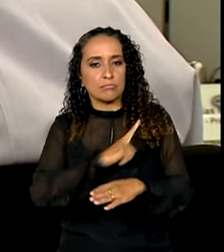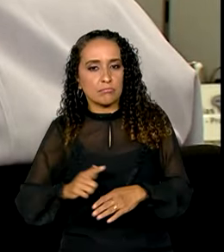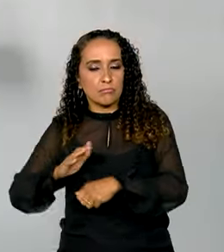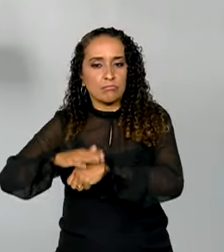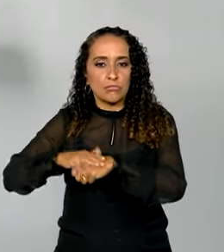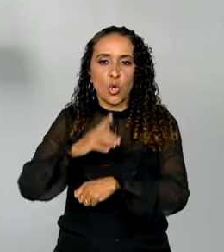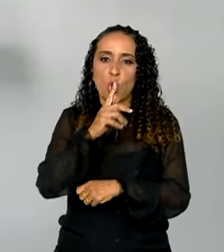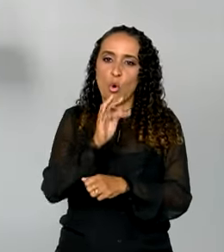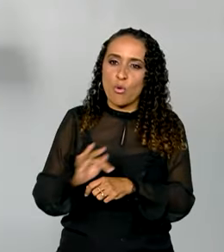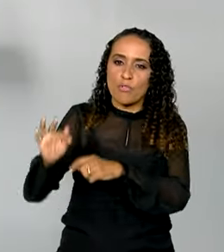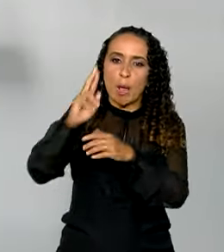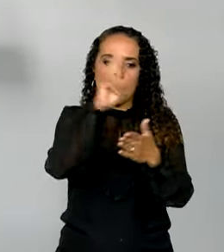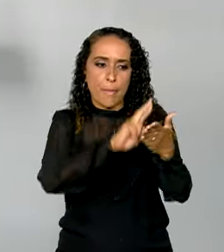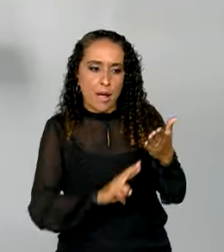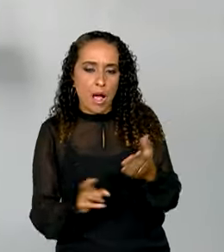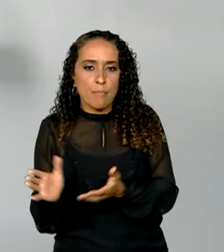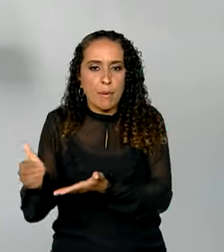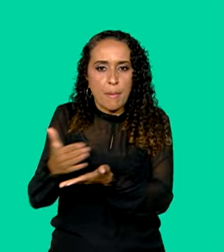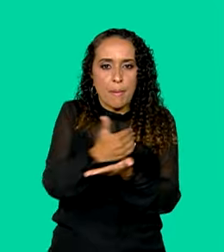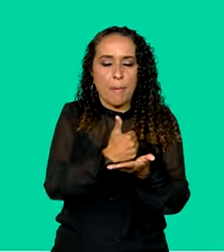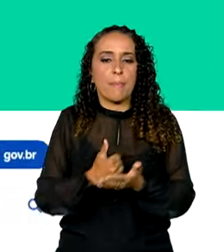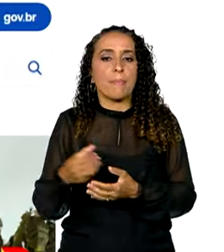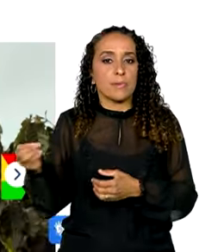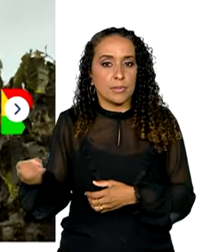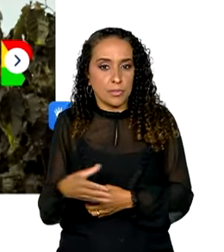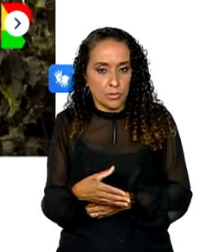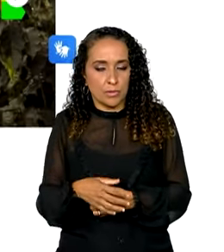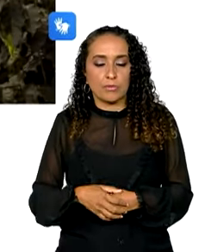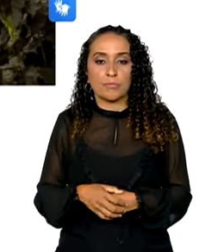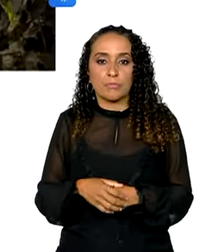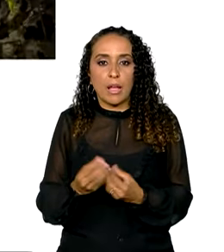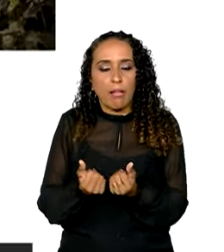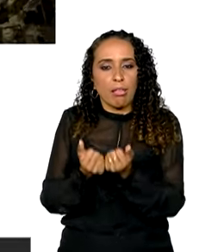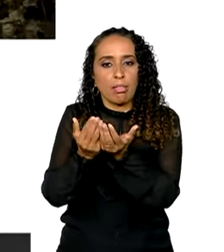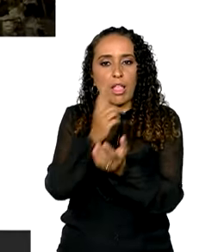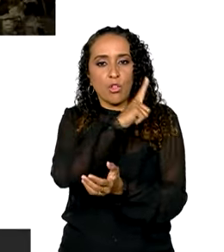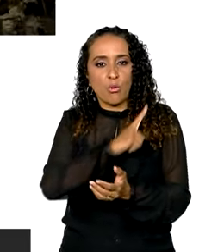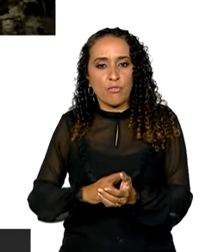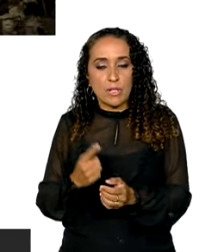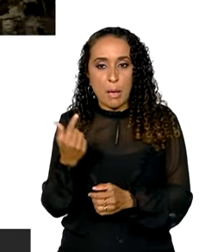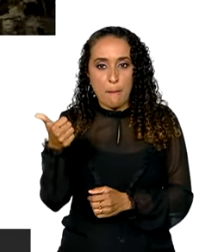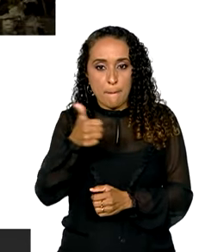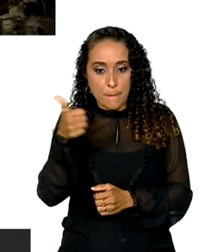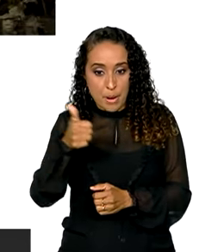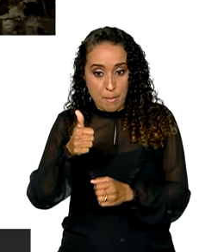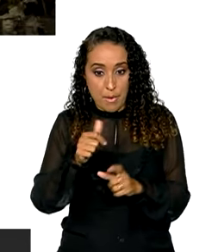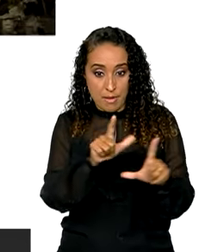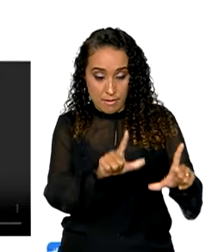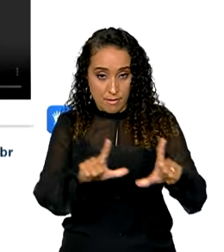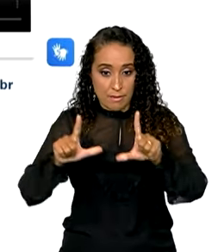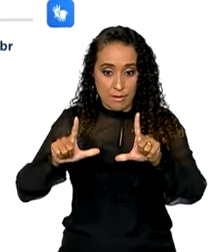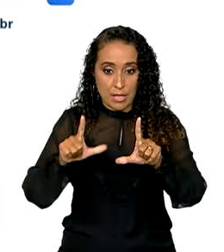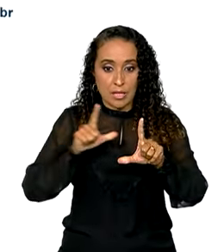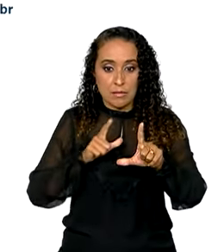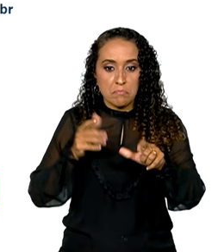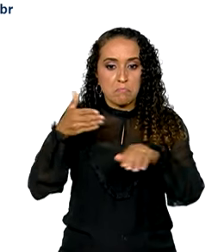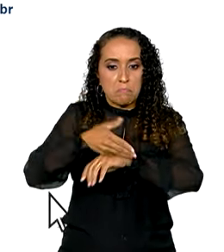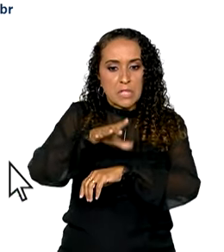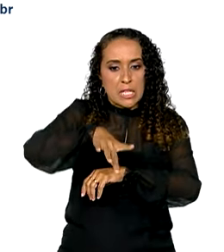do Governo e relatórios com dados atualizados. Em Entregas do Governo, na primeira sessão do Comunica.br, o internauta